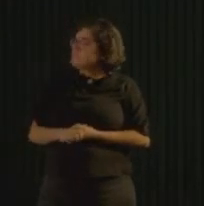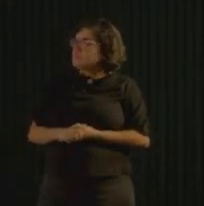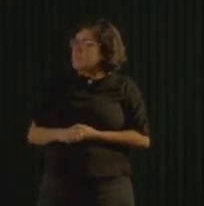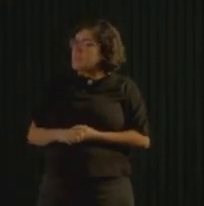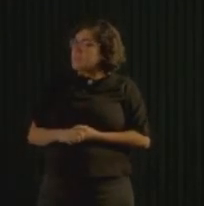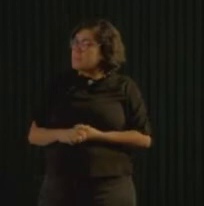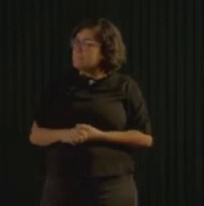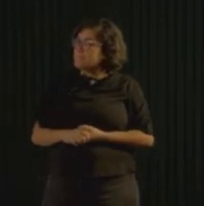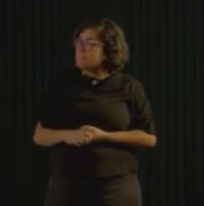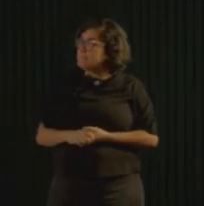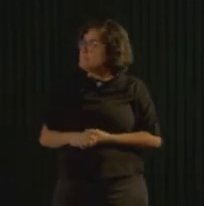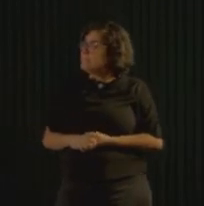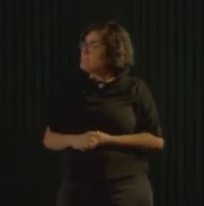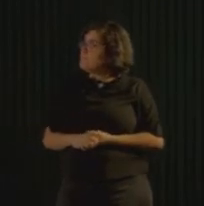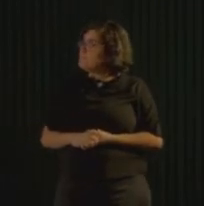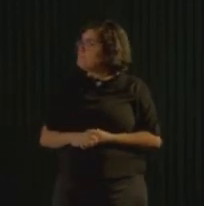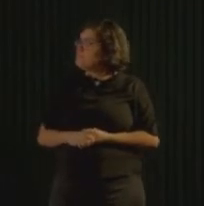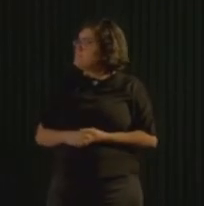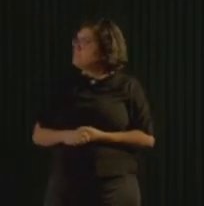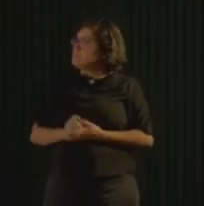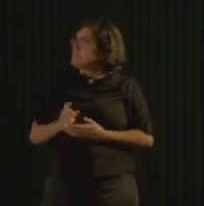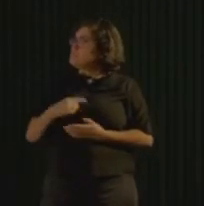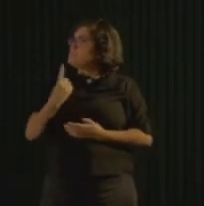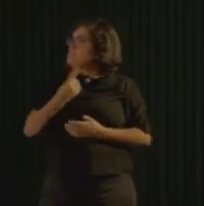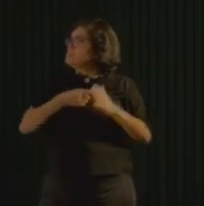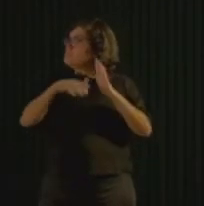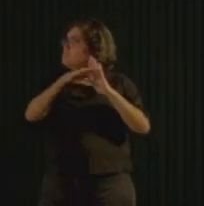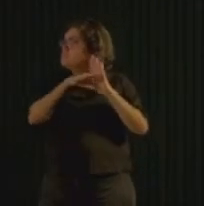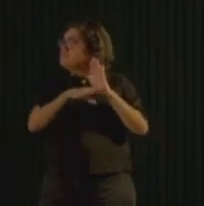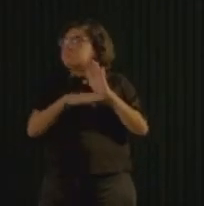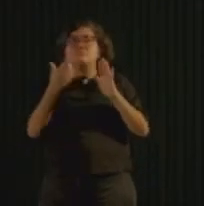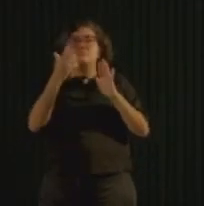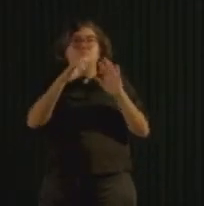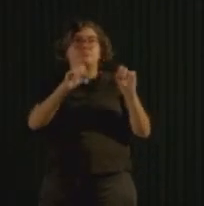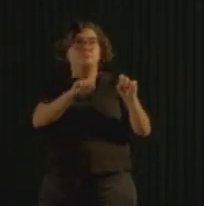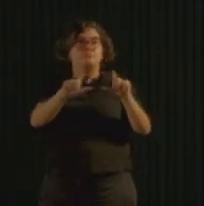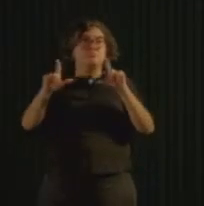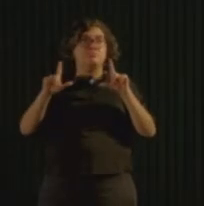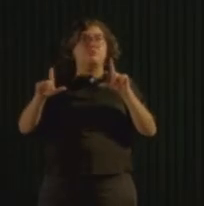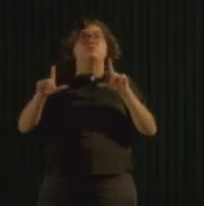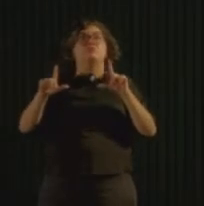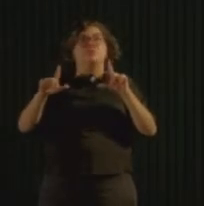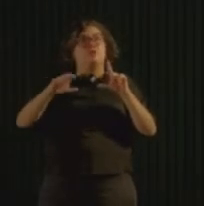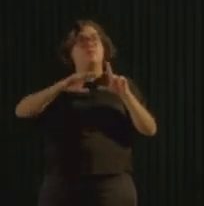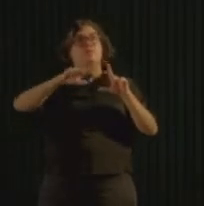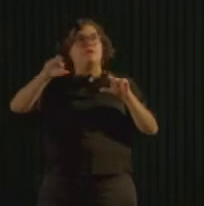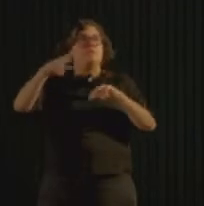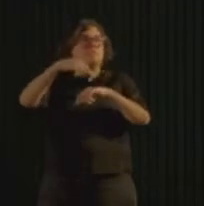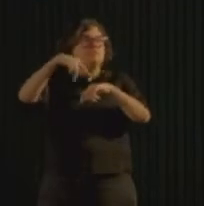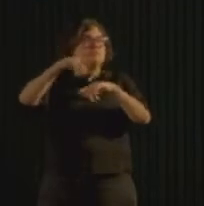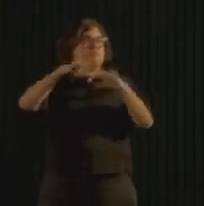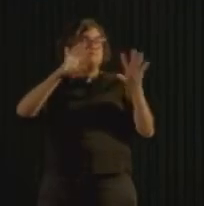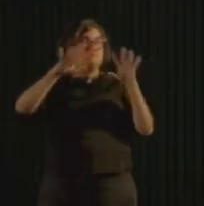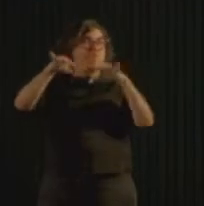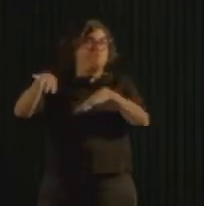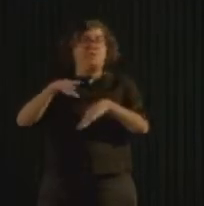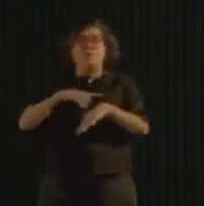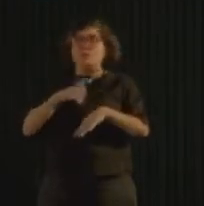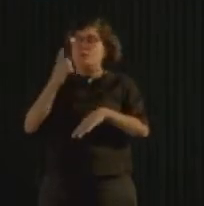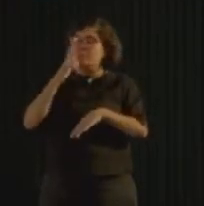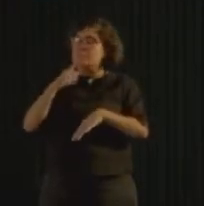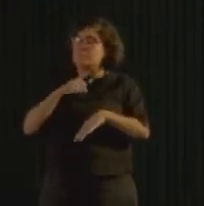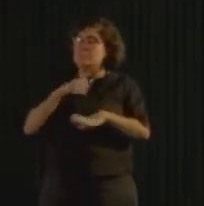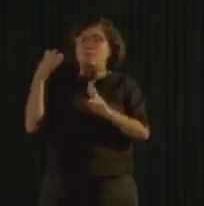O programa vem sendo destaque internacional, inclusive pelo Precious Plesk. Várias vezes a cooperativa Palha de Arroz, ela aparece lá como